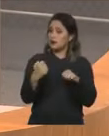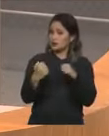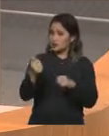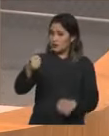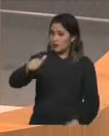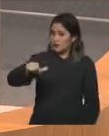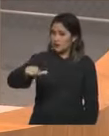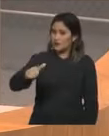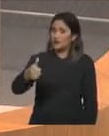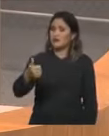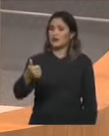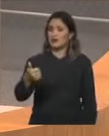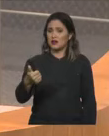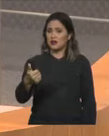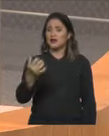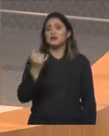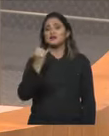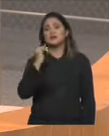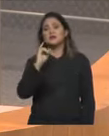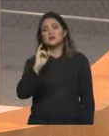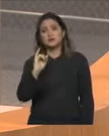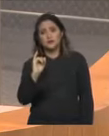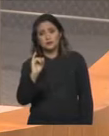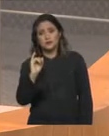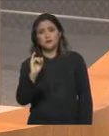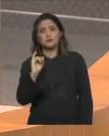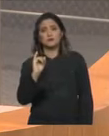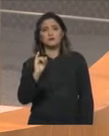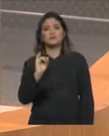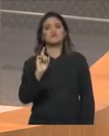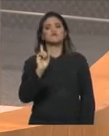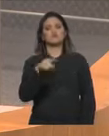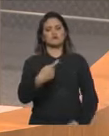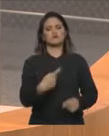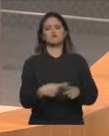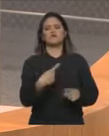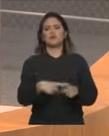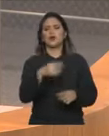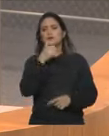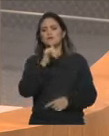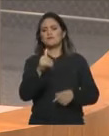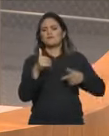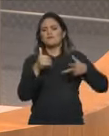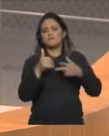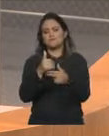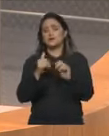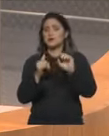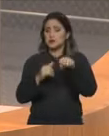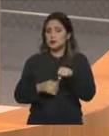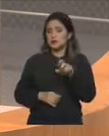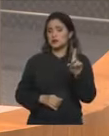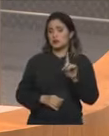houve nexo causal ou não, mas é preciso também humanizar o debate aqui dentro dessa casa.